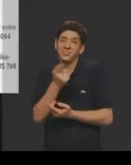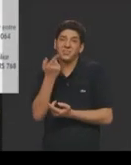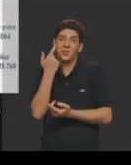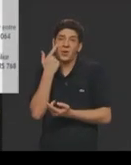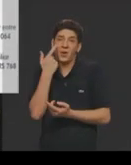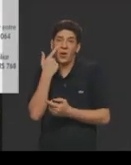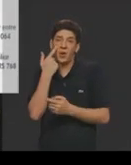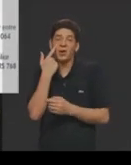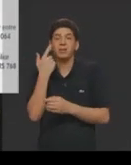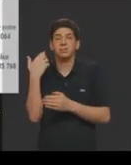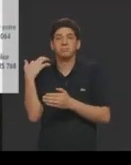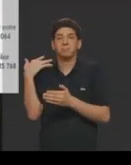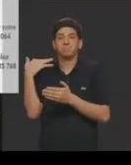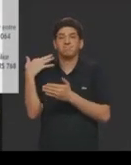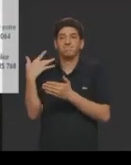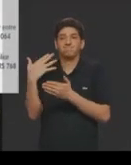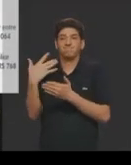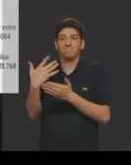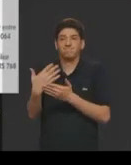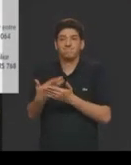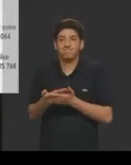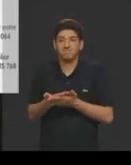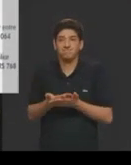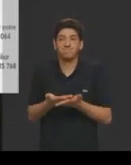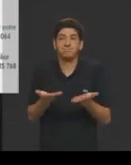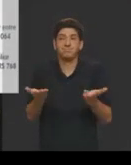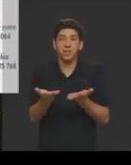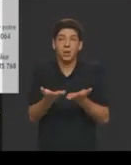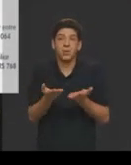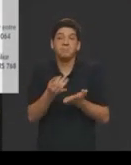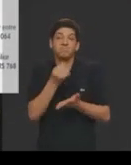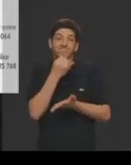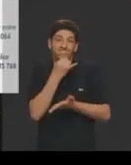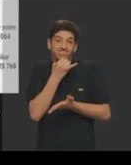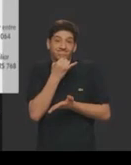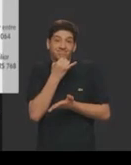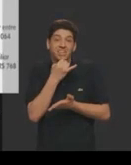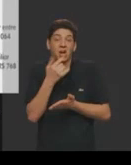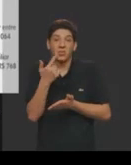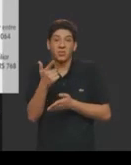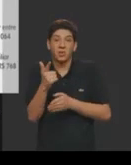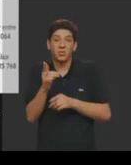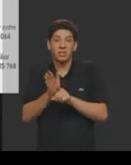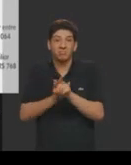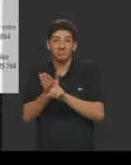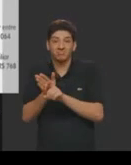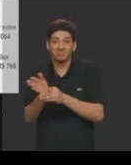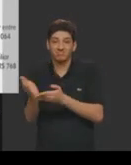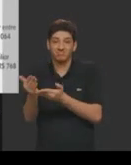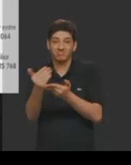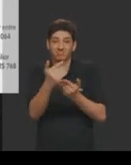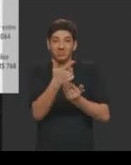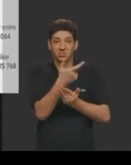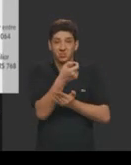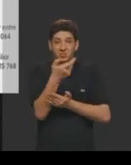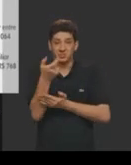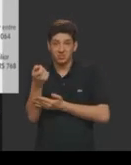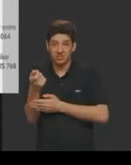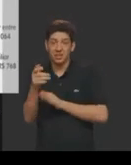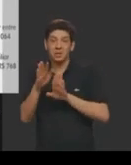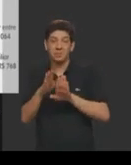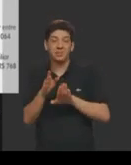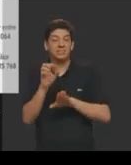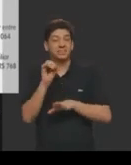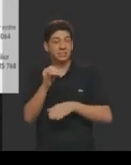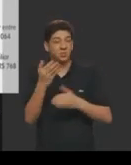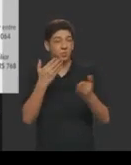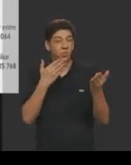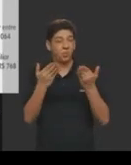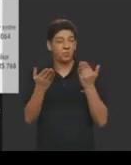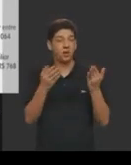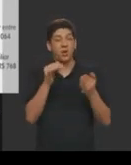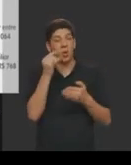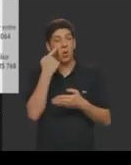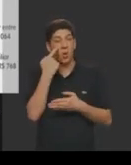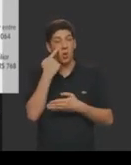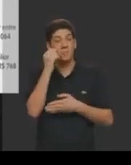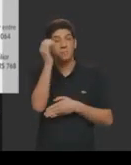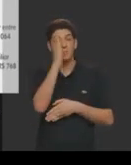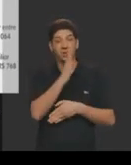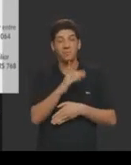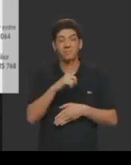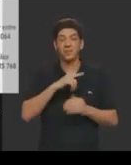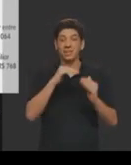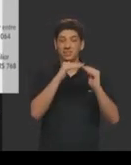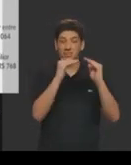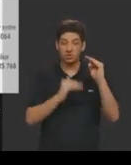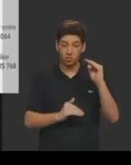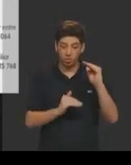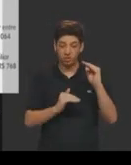anos, e a gente está agora no escuro porque não tem o censo de 2020, mas a gente está analisando, o Brasil, por mais que ainda tenha muita desigualdade,